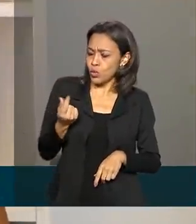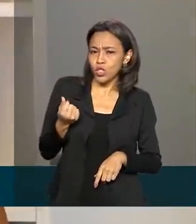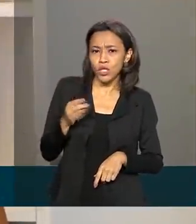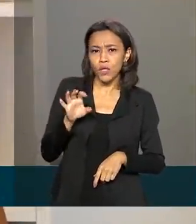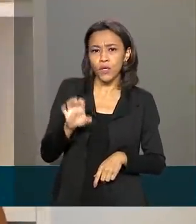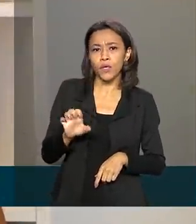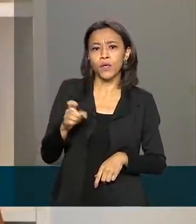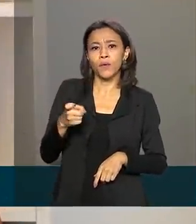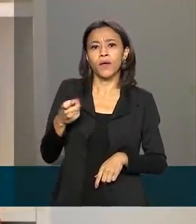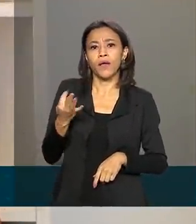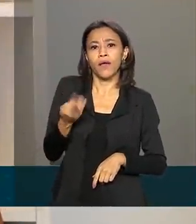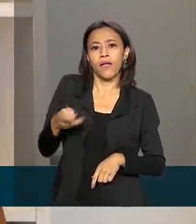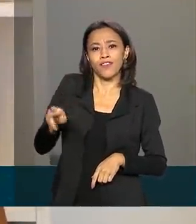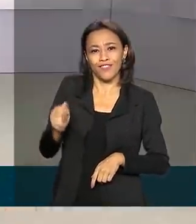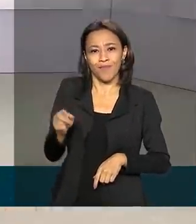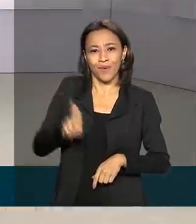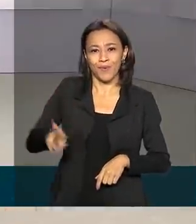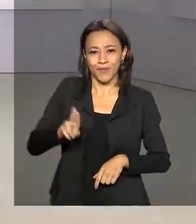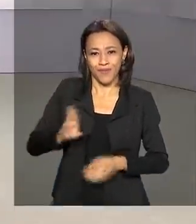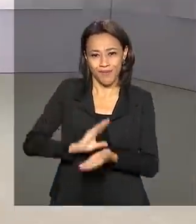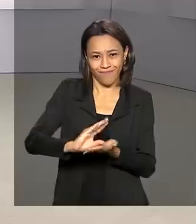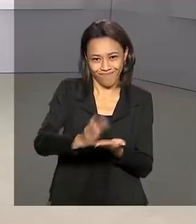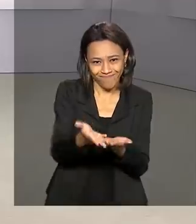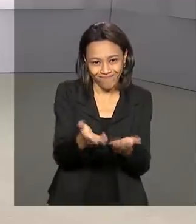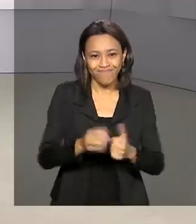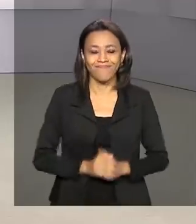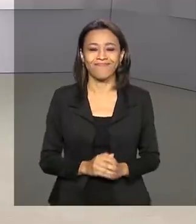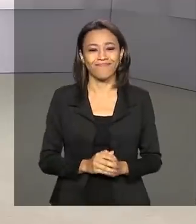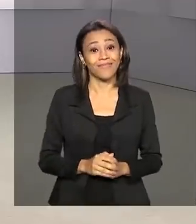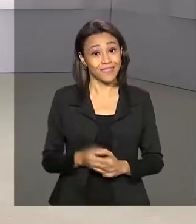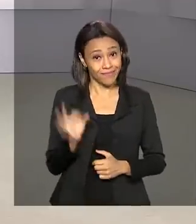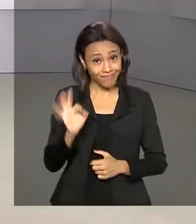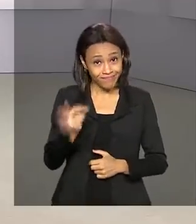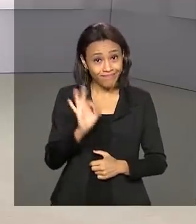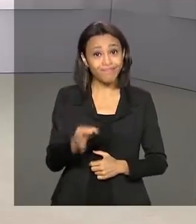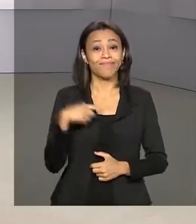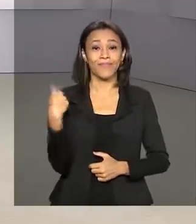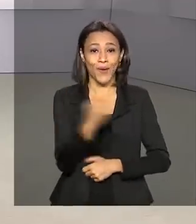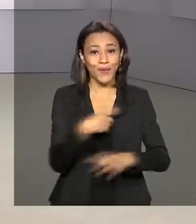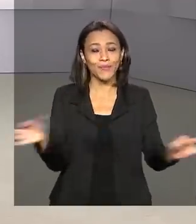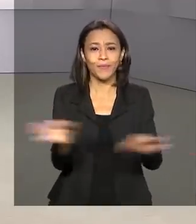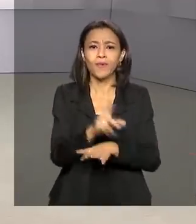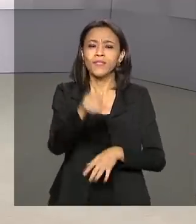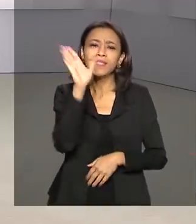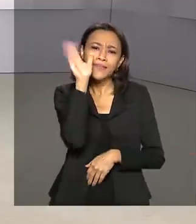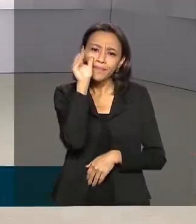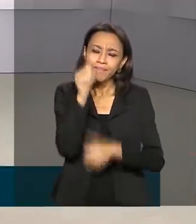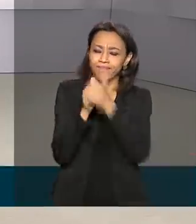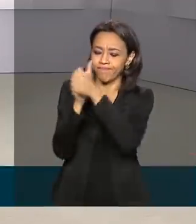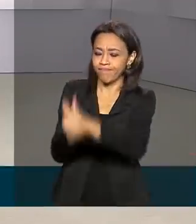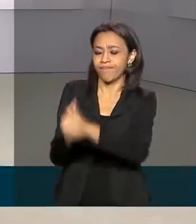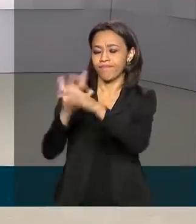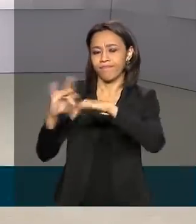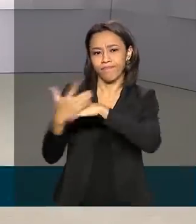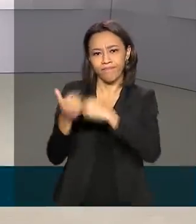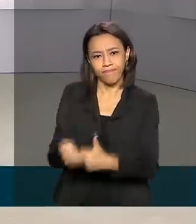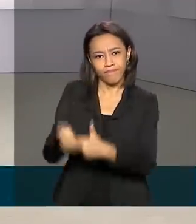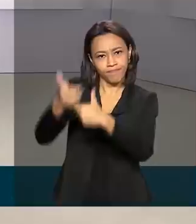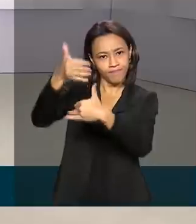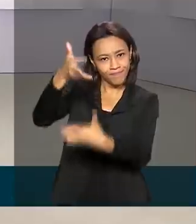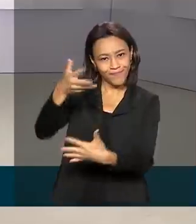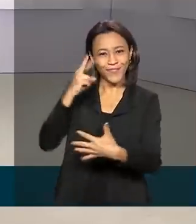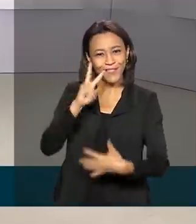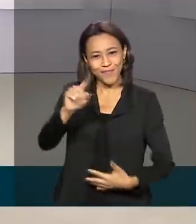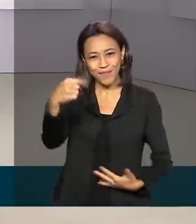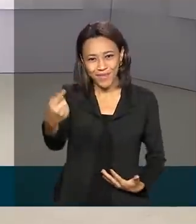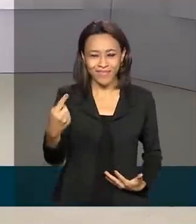para a execução do recurso. É isso. A gente fica por aqui. Nos acompanhem seguindo as nossas redes sociais. Nos